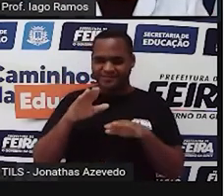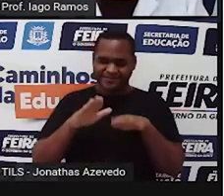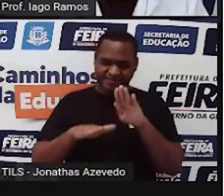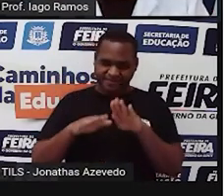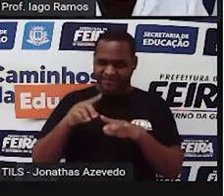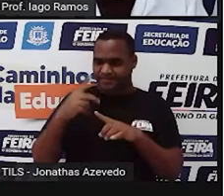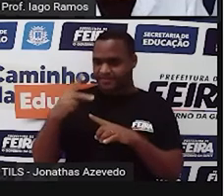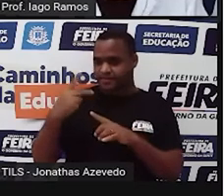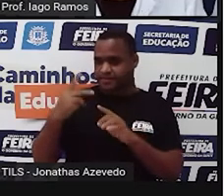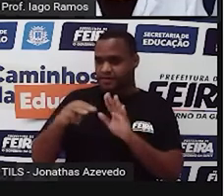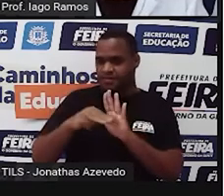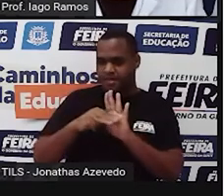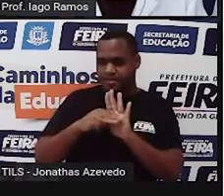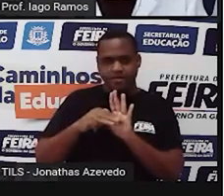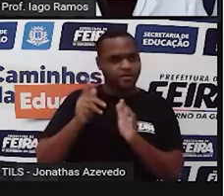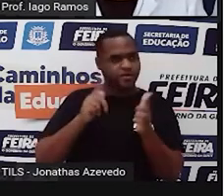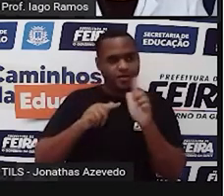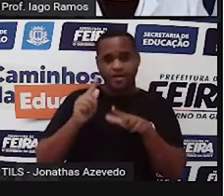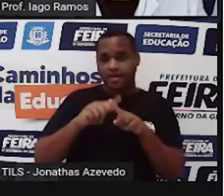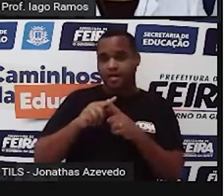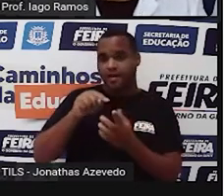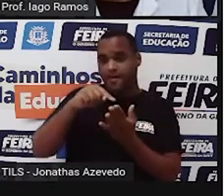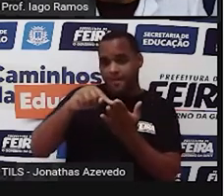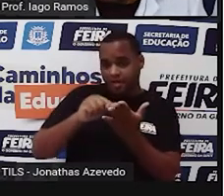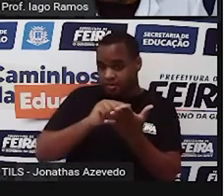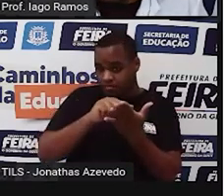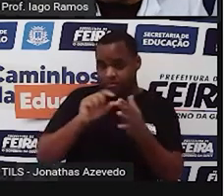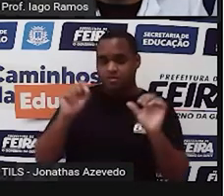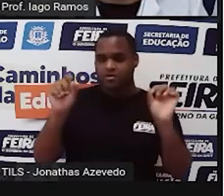botões no volume da TV?